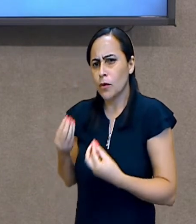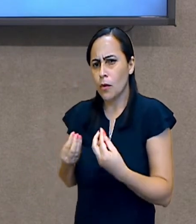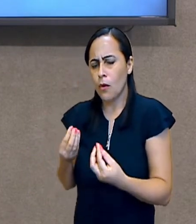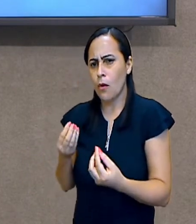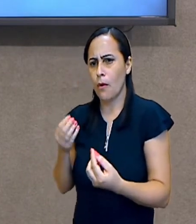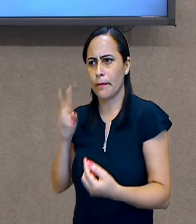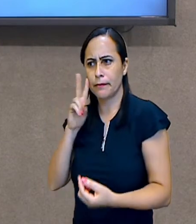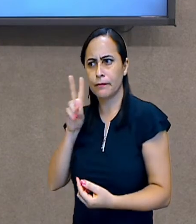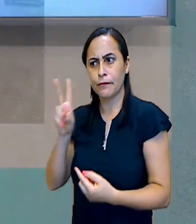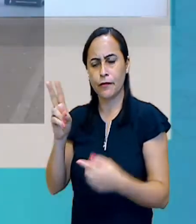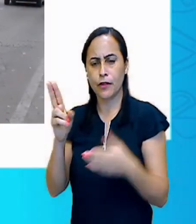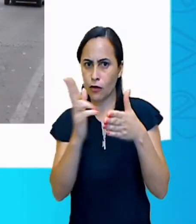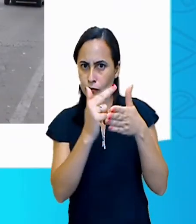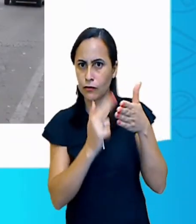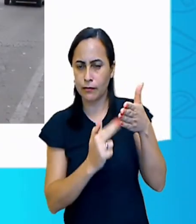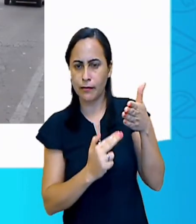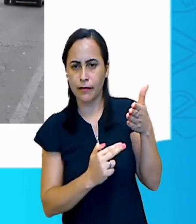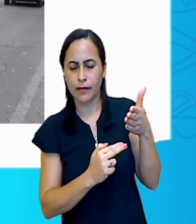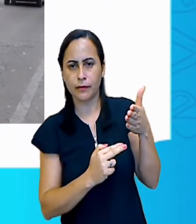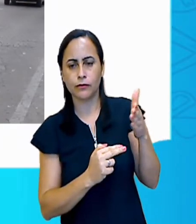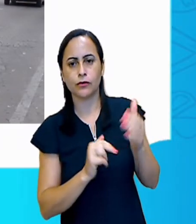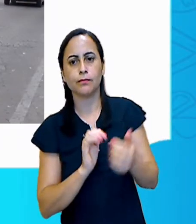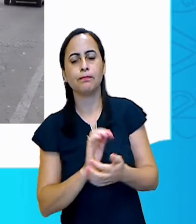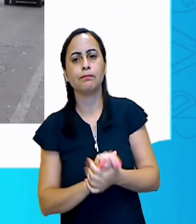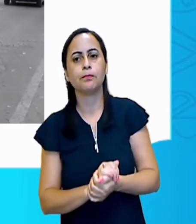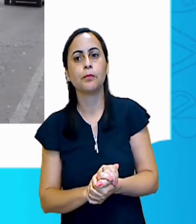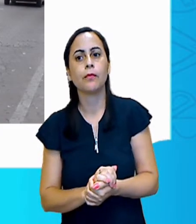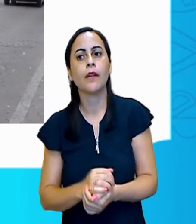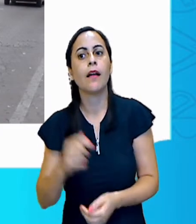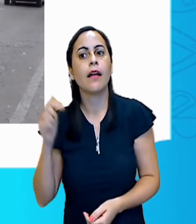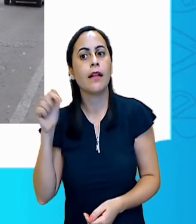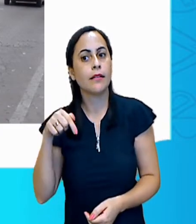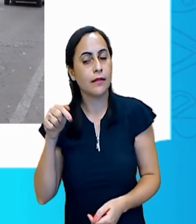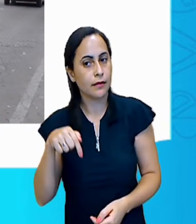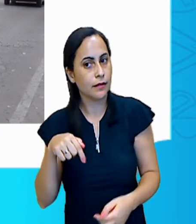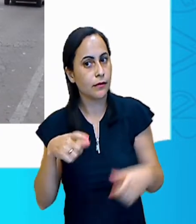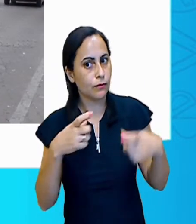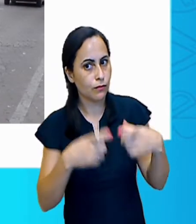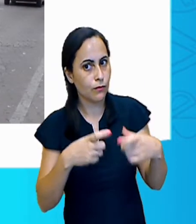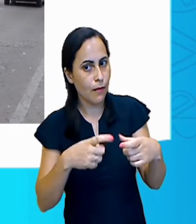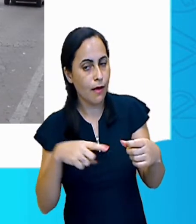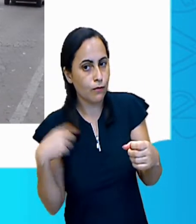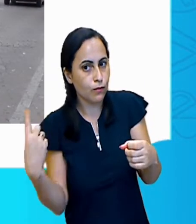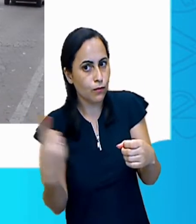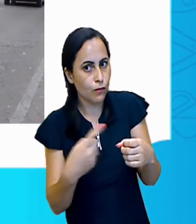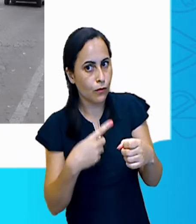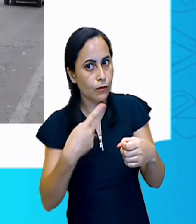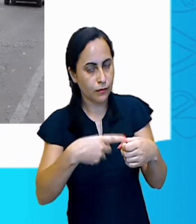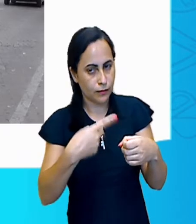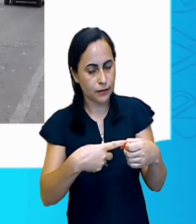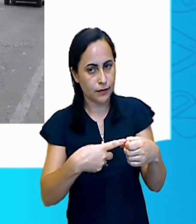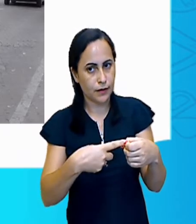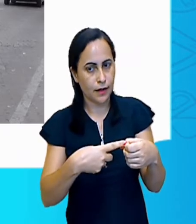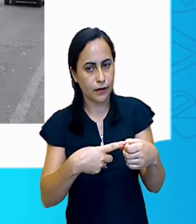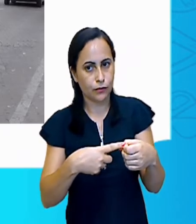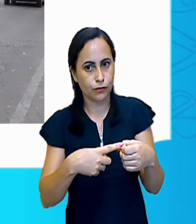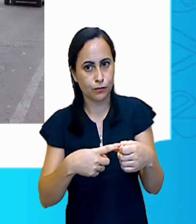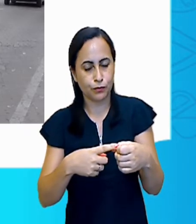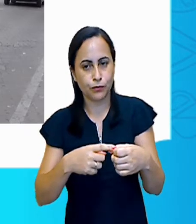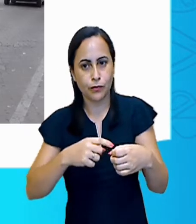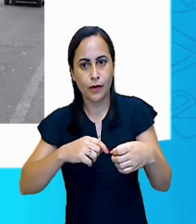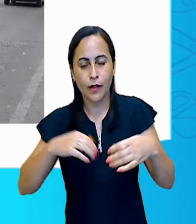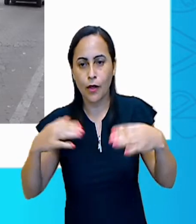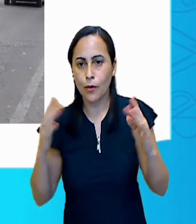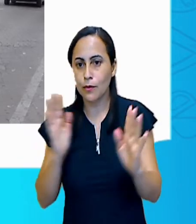Essa imagem é de um bairro aqui da nossa cidade. Este é o centro de governador